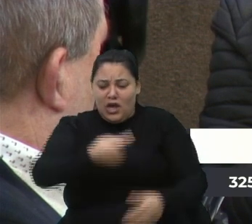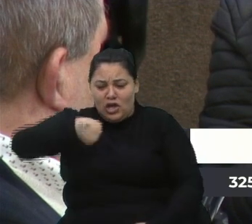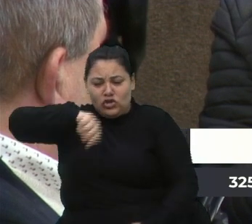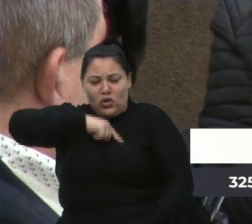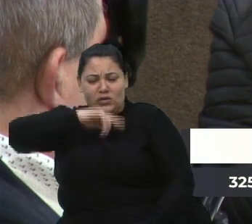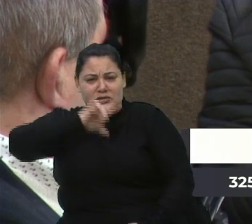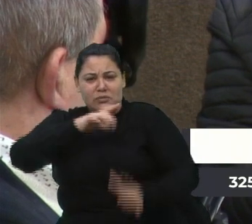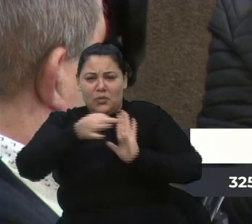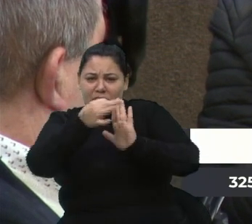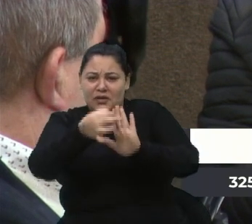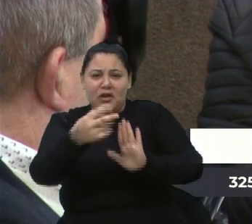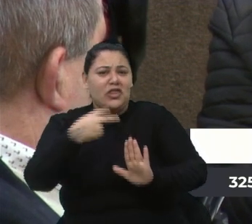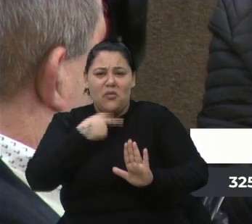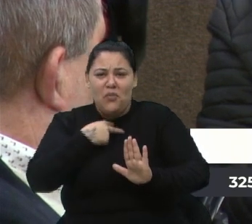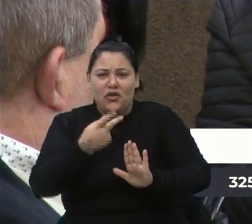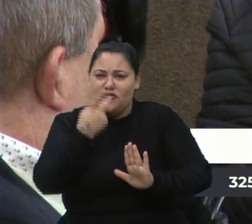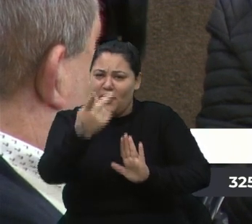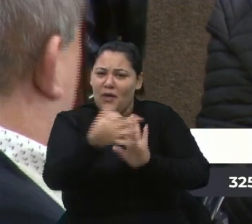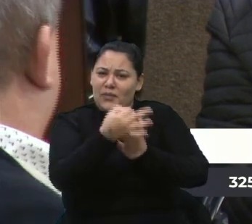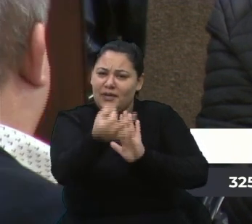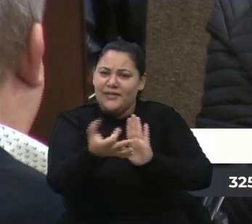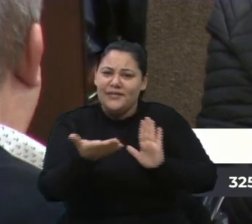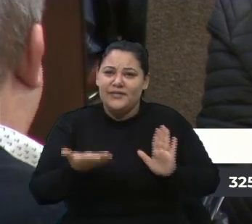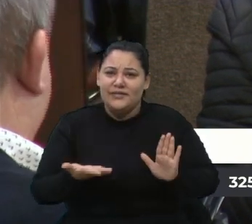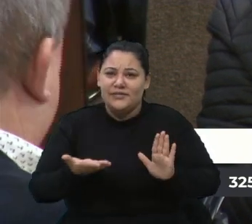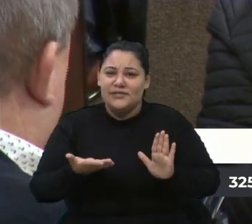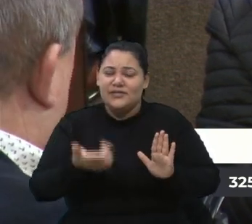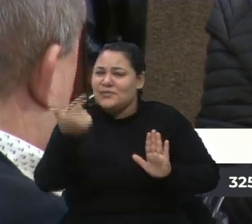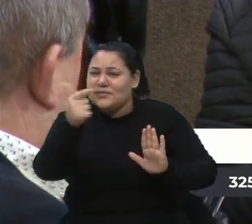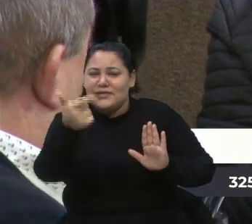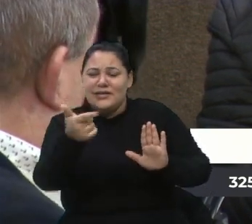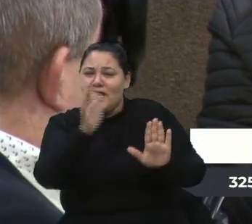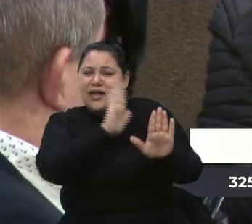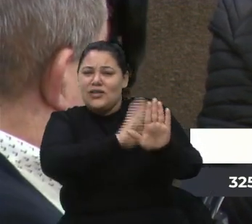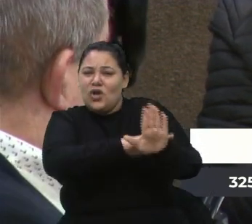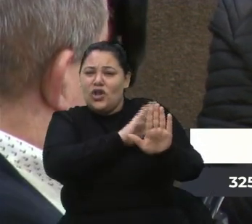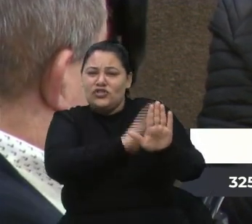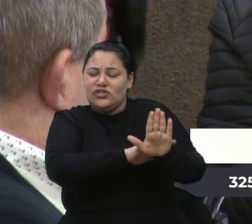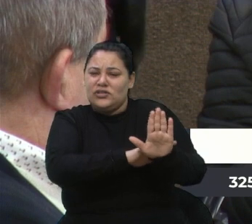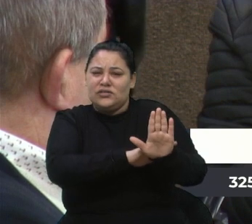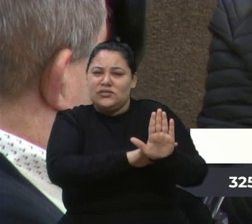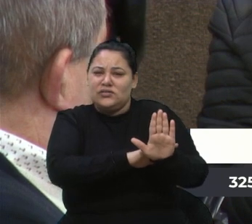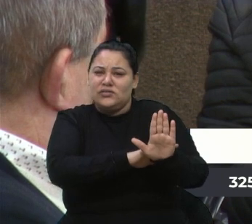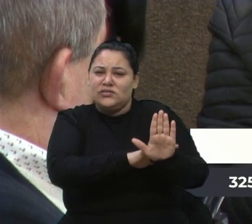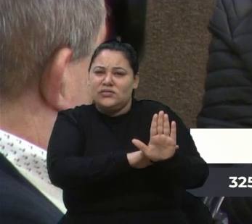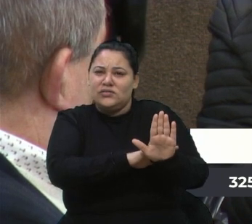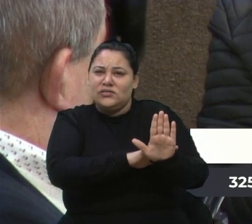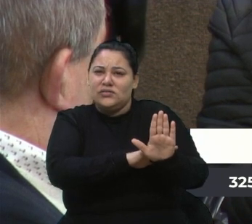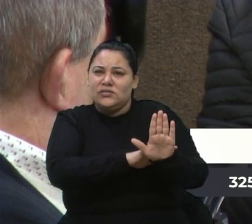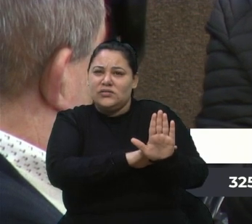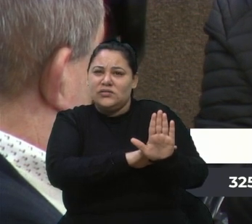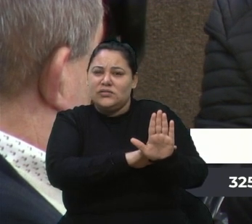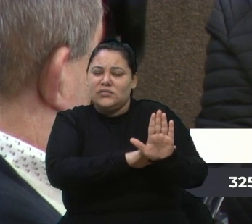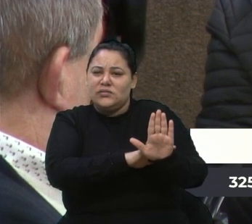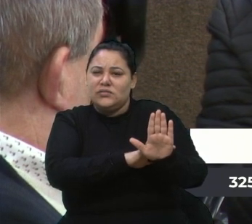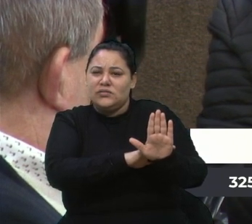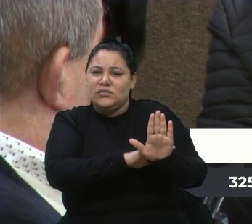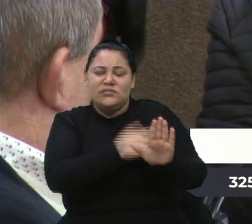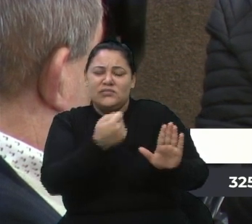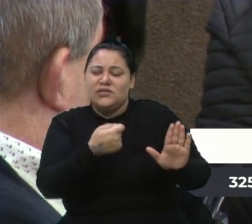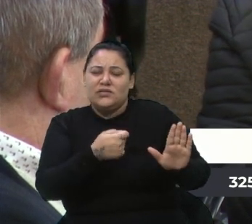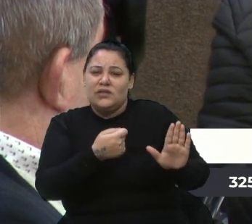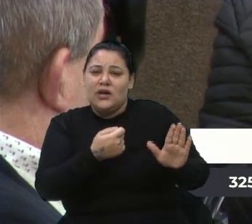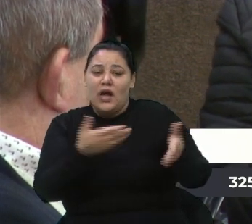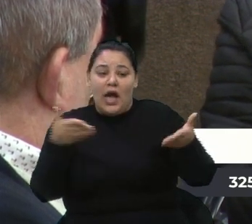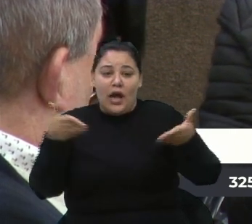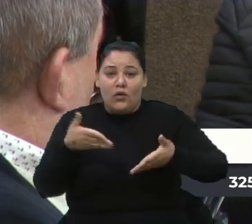E é como eu falo, sem ideologia e sem extremismo. Agora, porque daqui a pouco nós